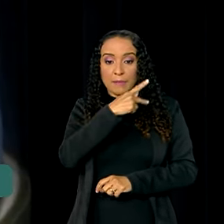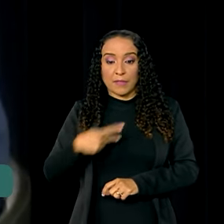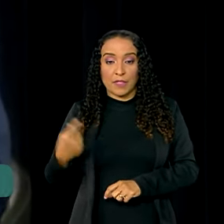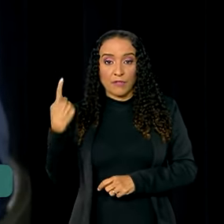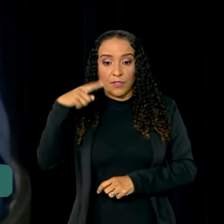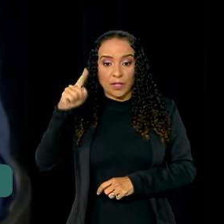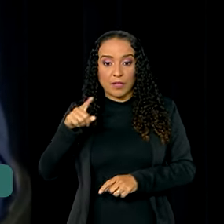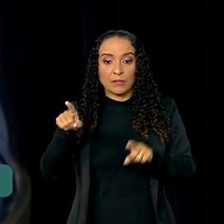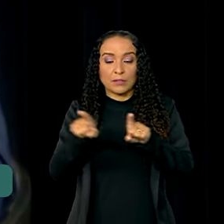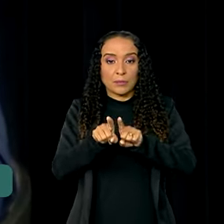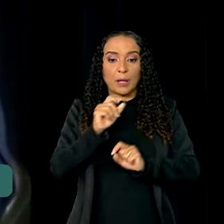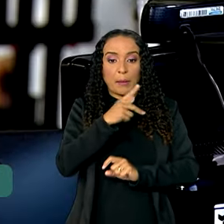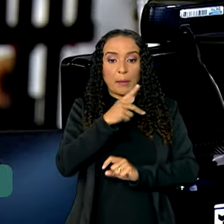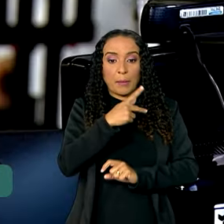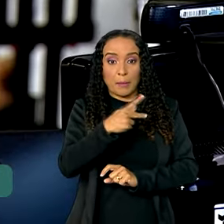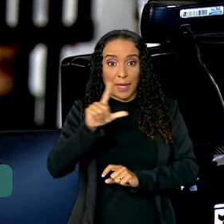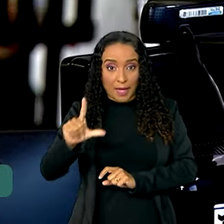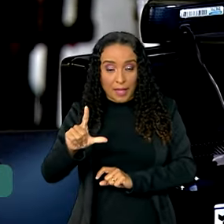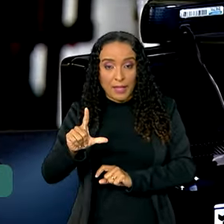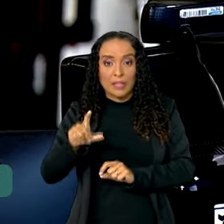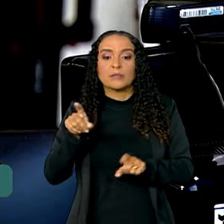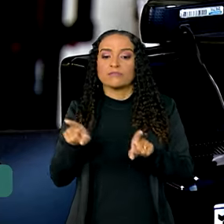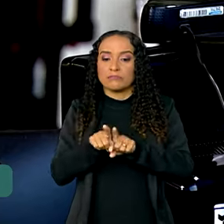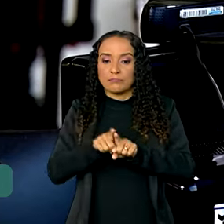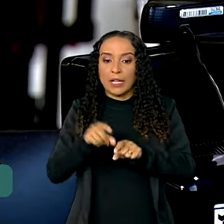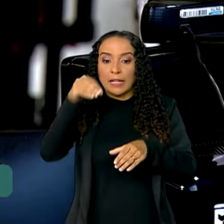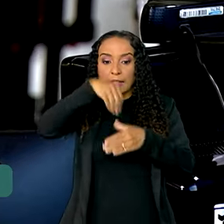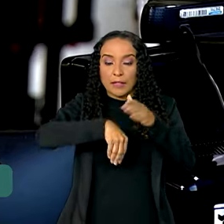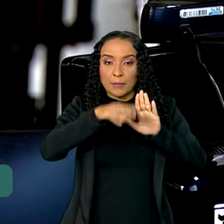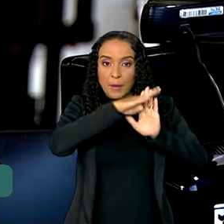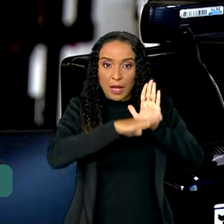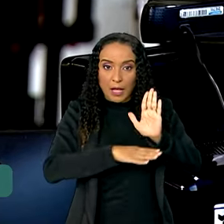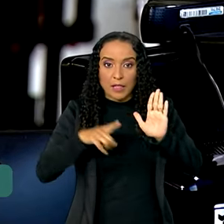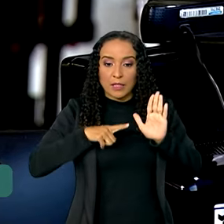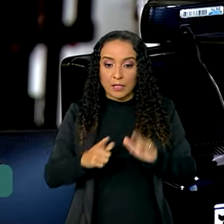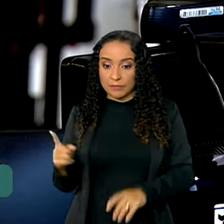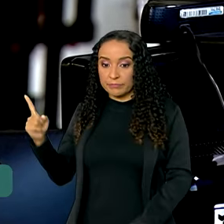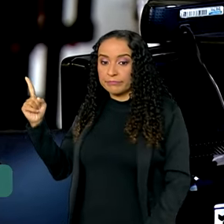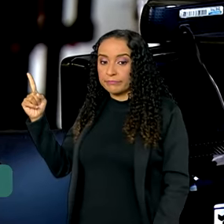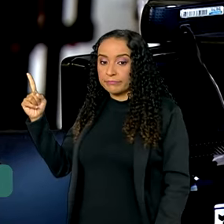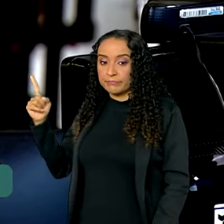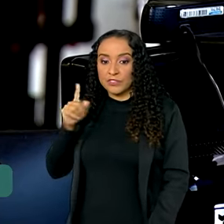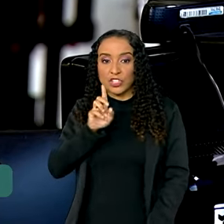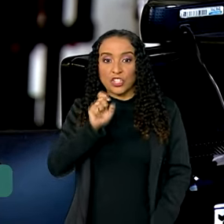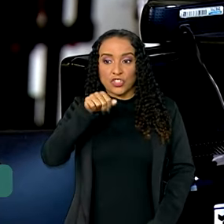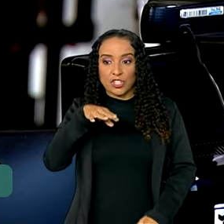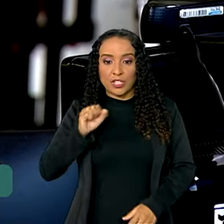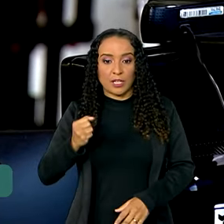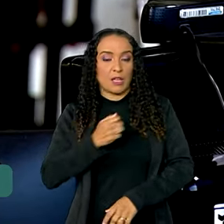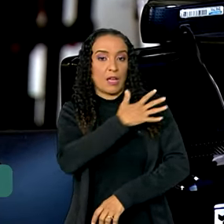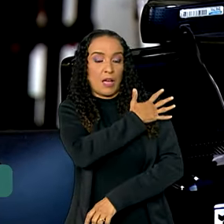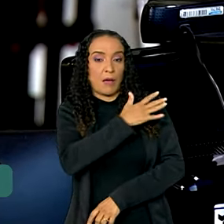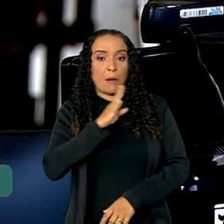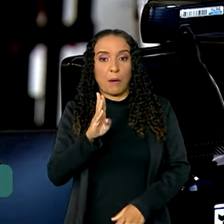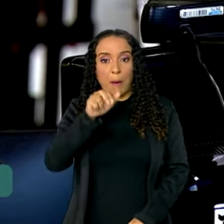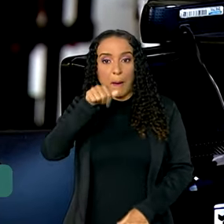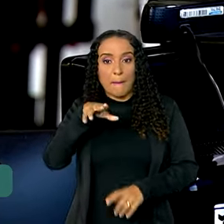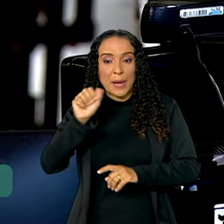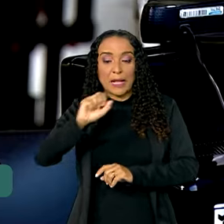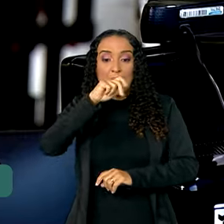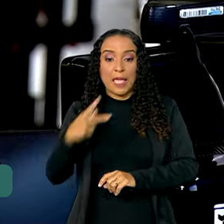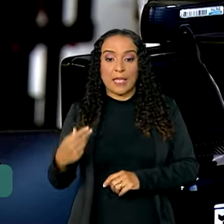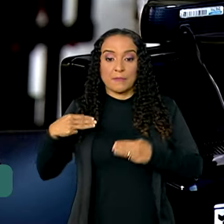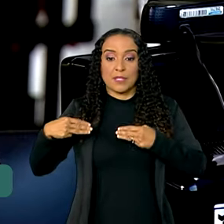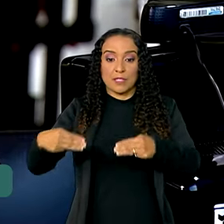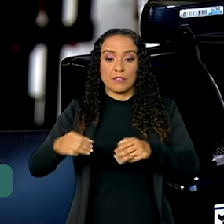do Partido Liberal, Pé. Ainda entre os indiciados, o general Walter Braga Neto, ex-ministro da Defesa